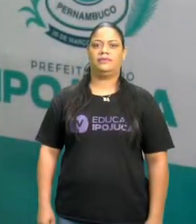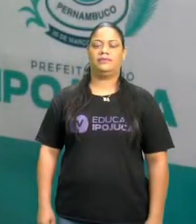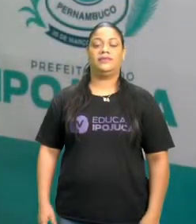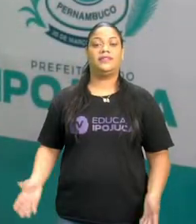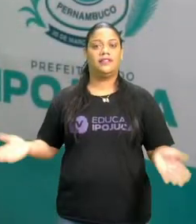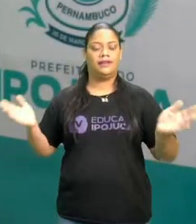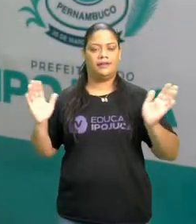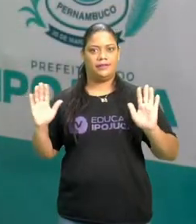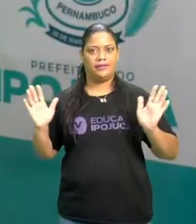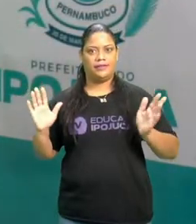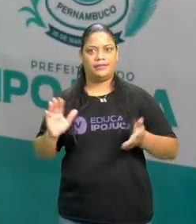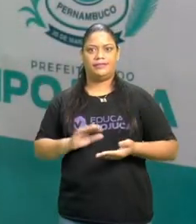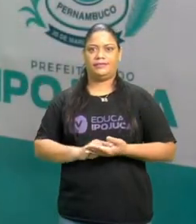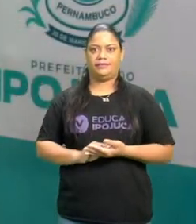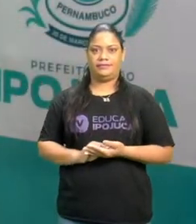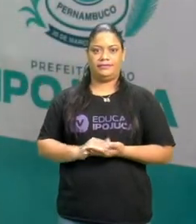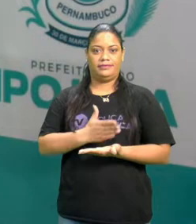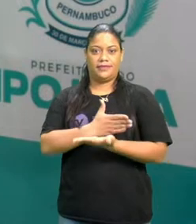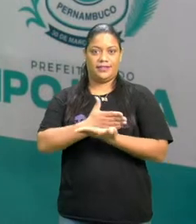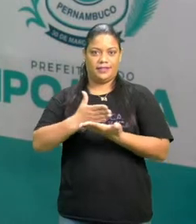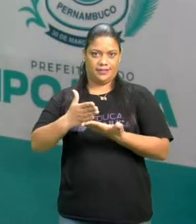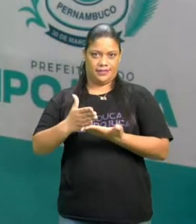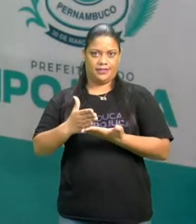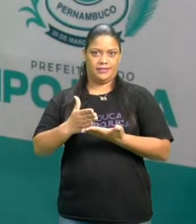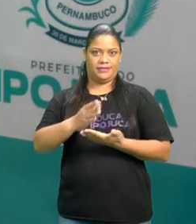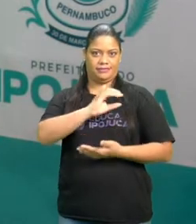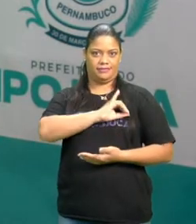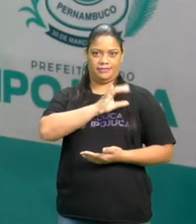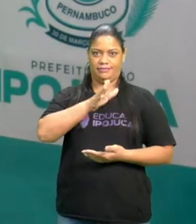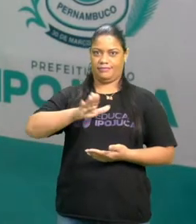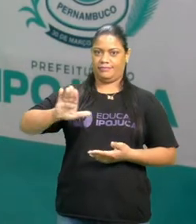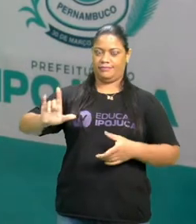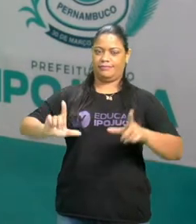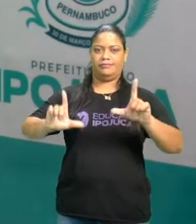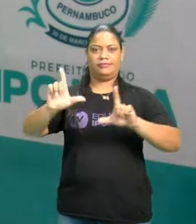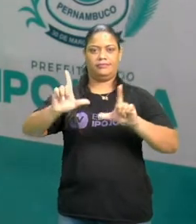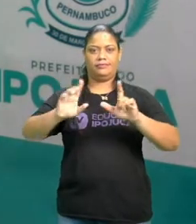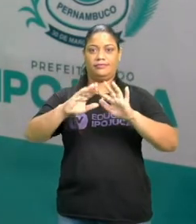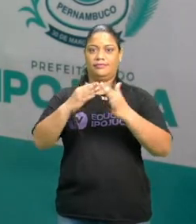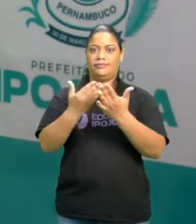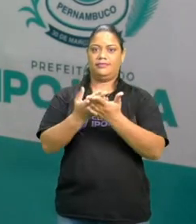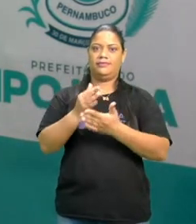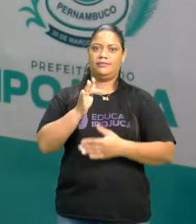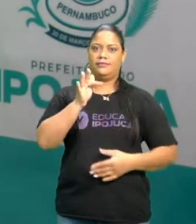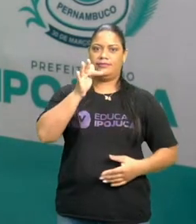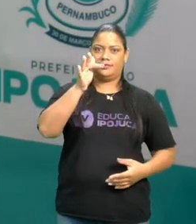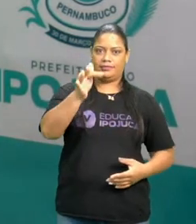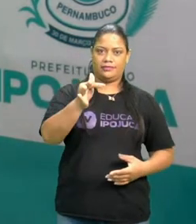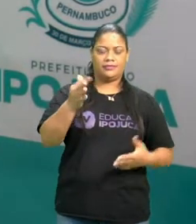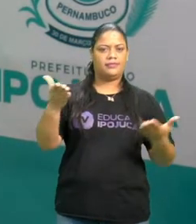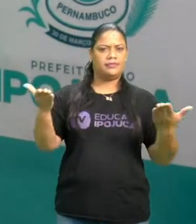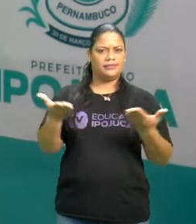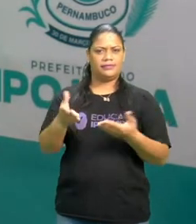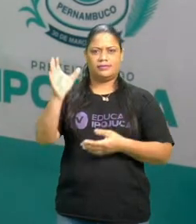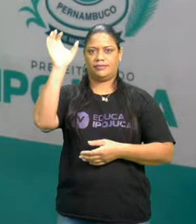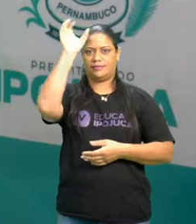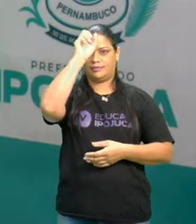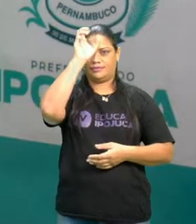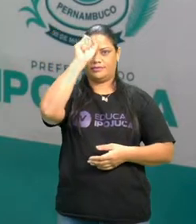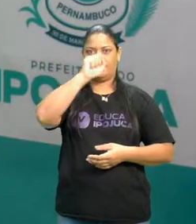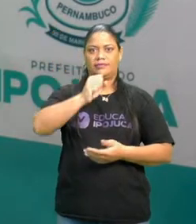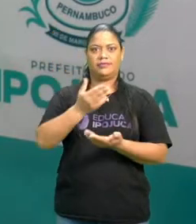Olá, está no ATV Educa e Poujuca, a escola do futuro. É o momento de aprender